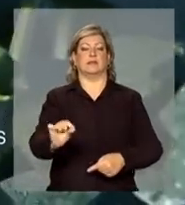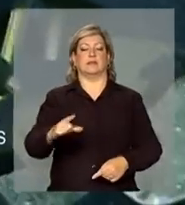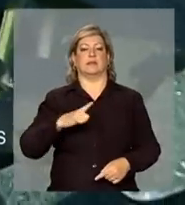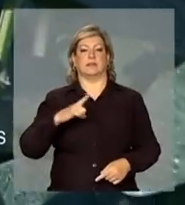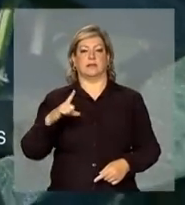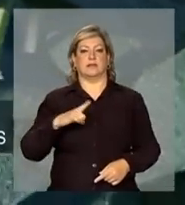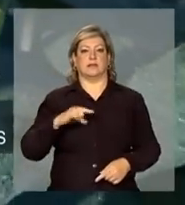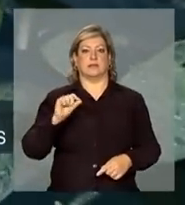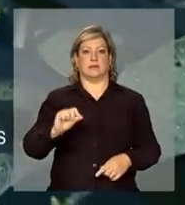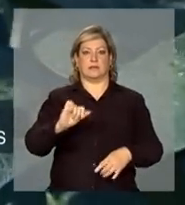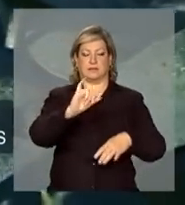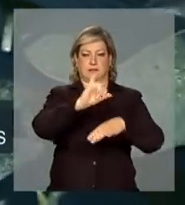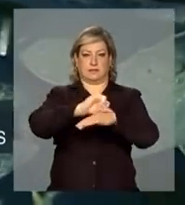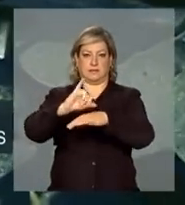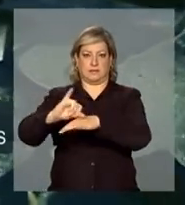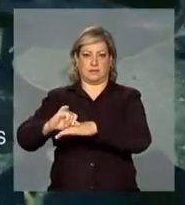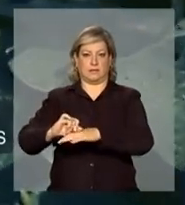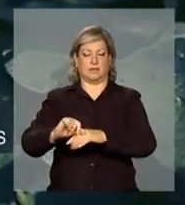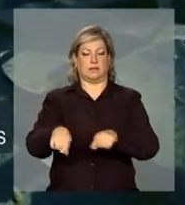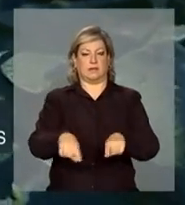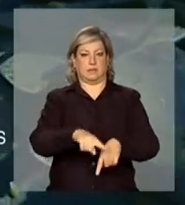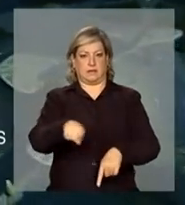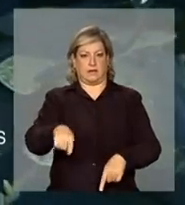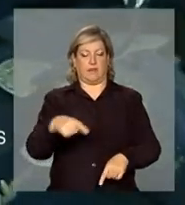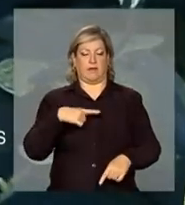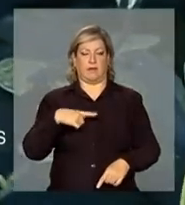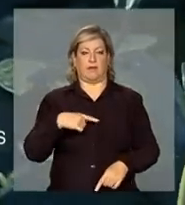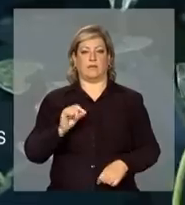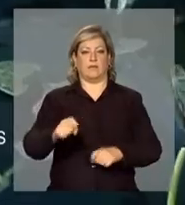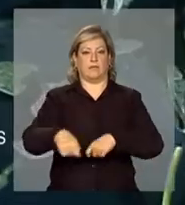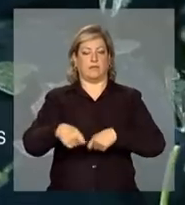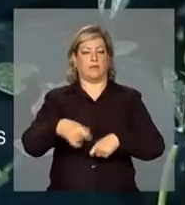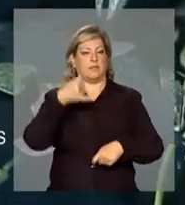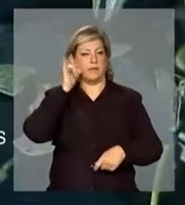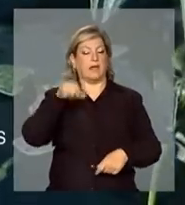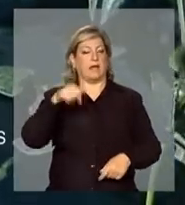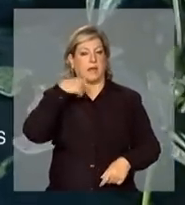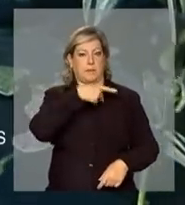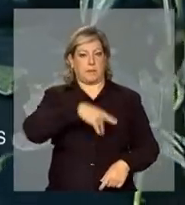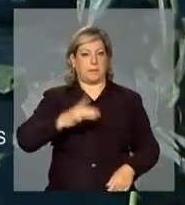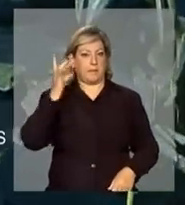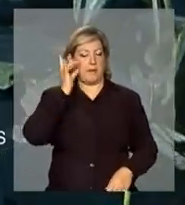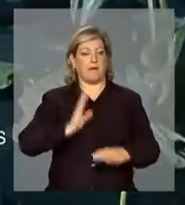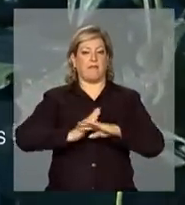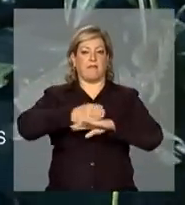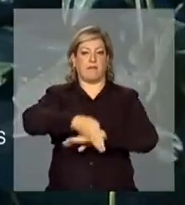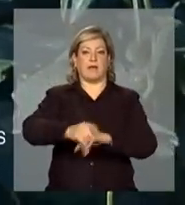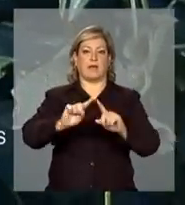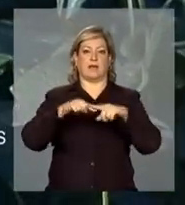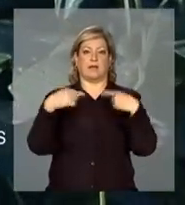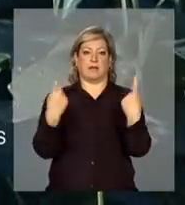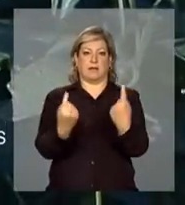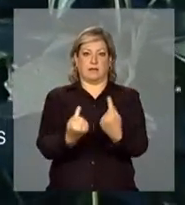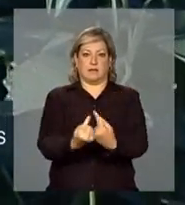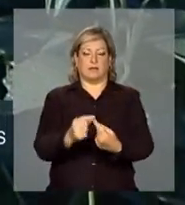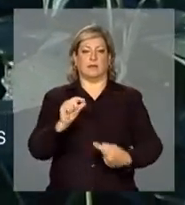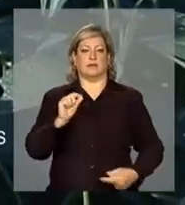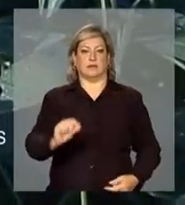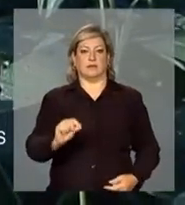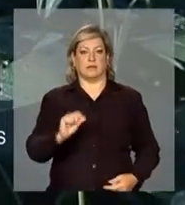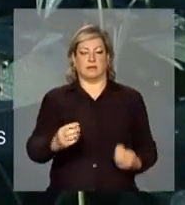da feira agropecuária, a presidenta vai participar da cerimônia de entrega